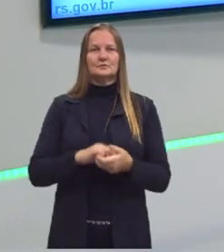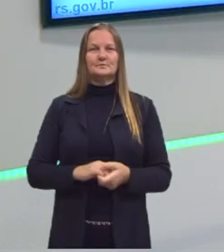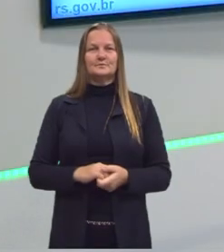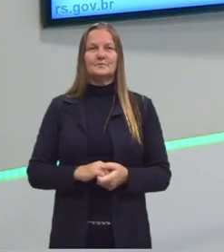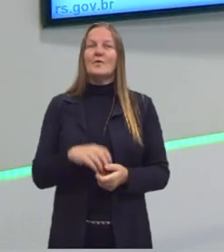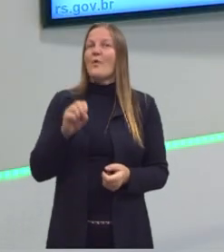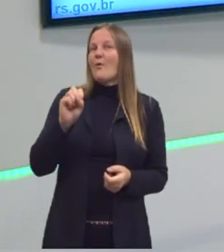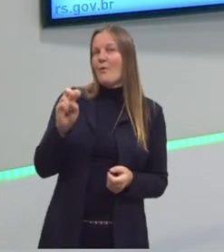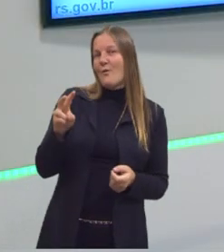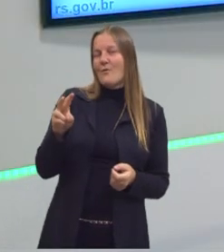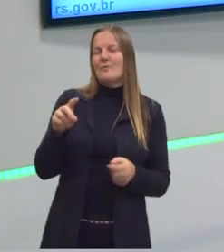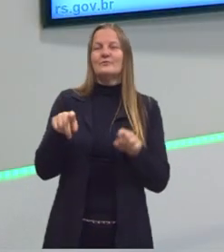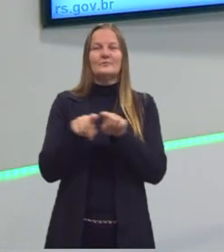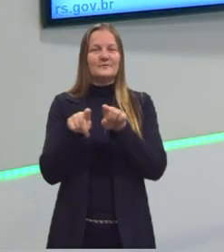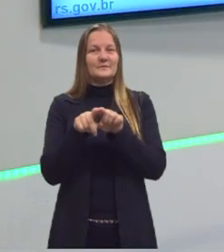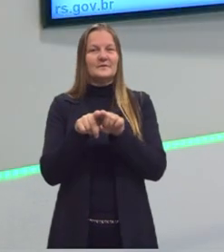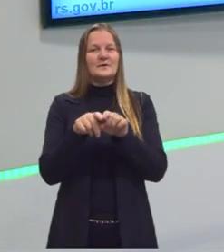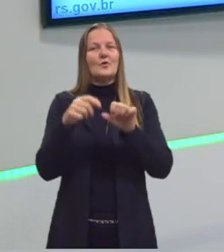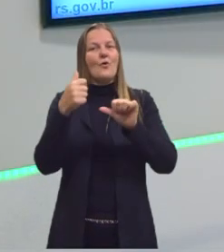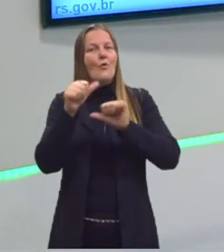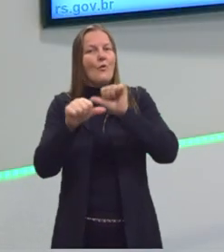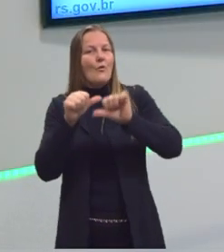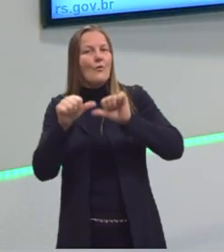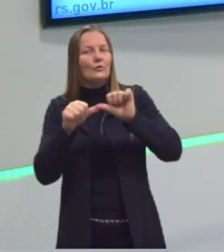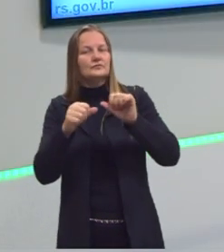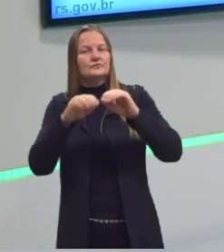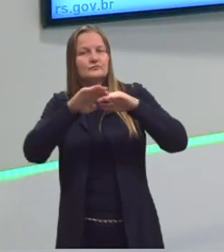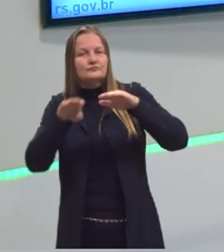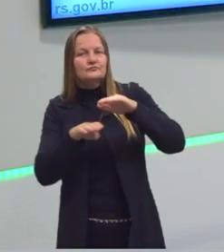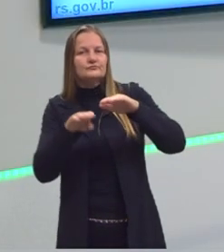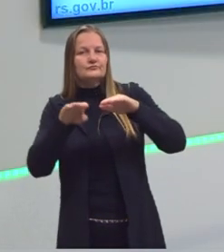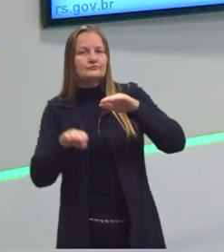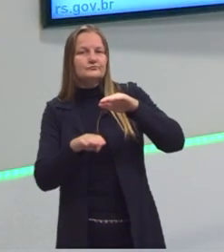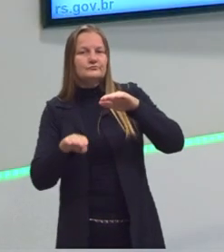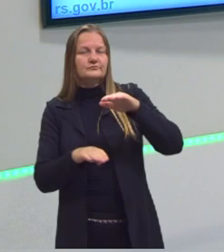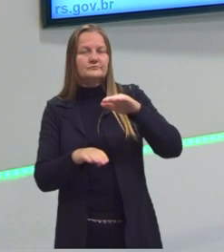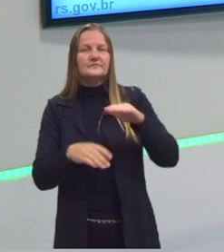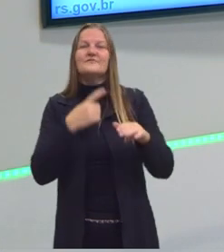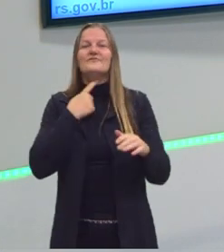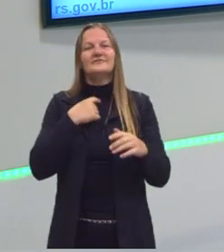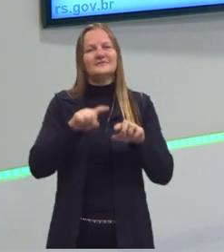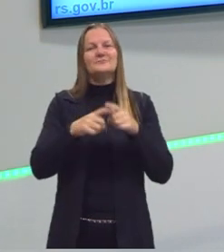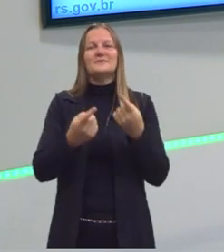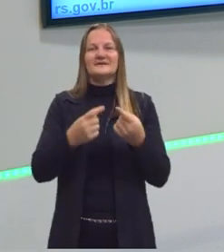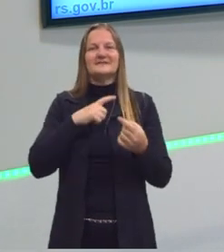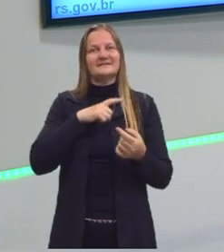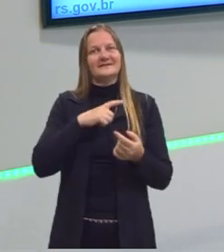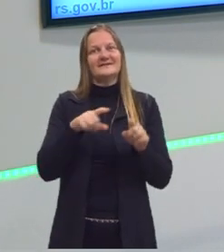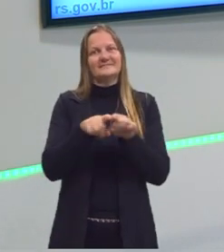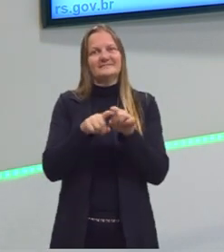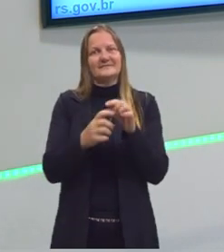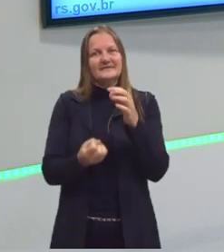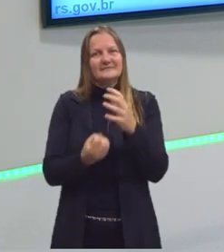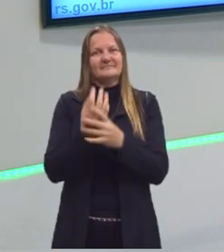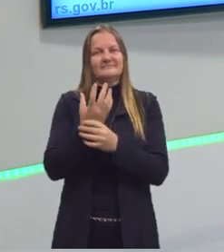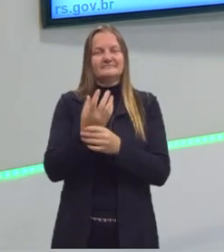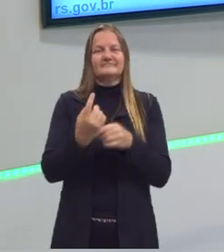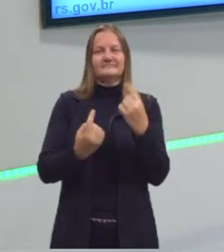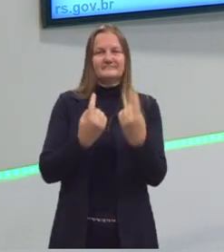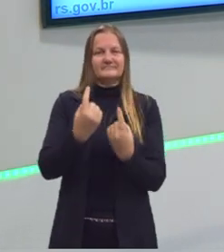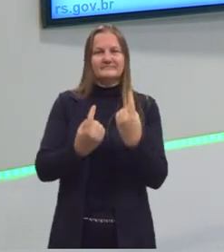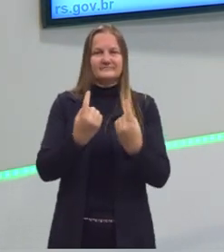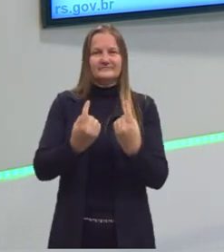Ou eu também posso formar outros subprodutos que não são tão desejados, mas eu preciso dar algum